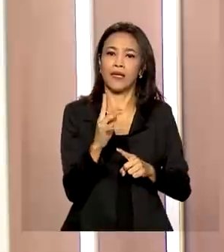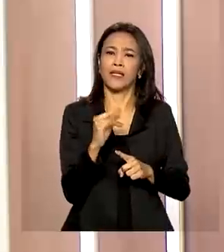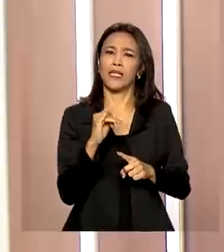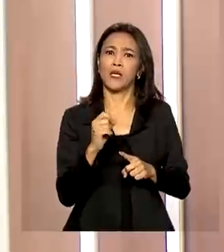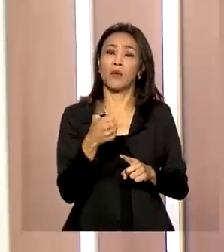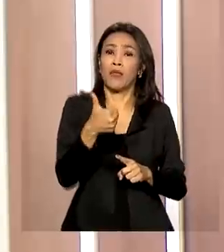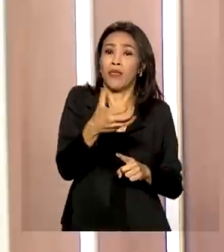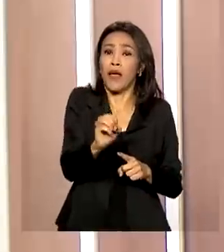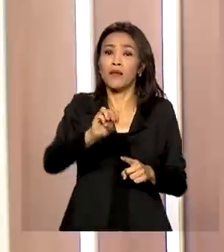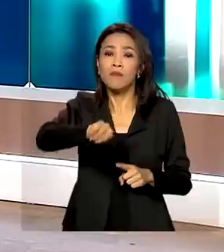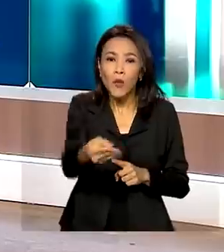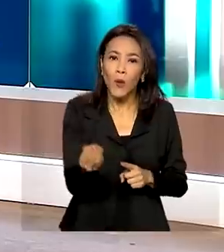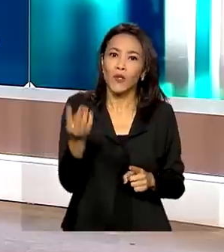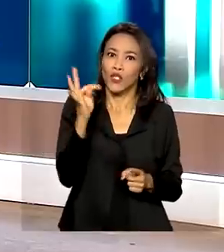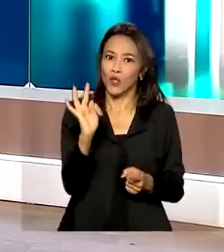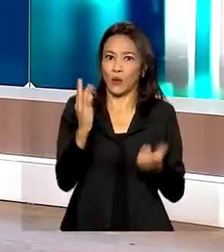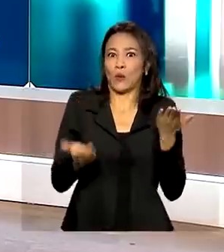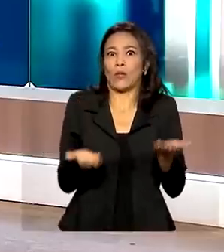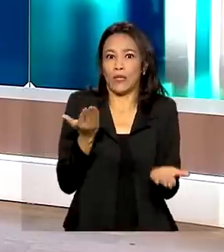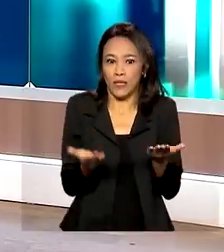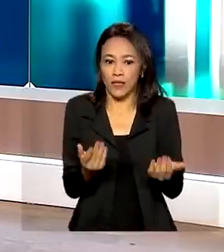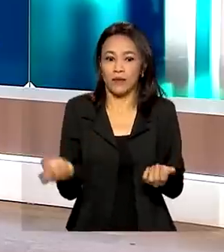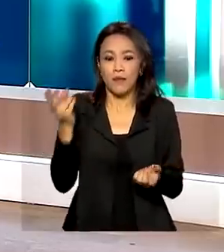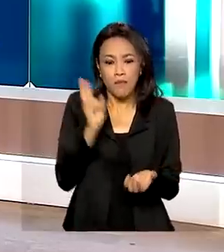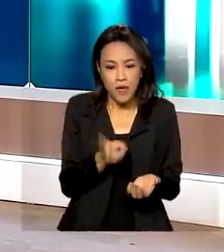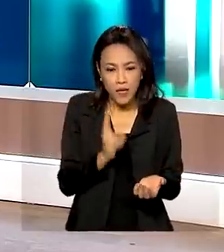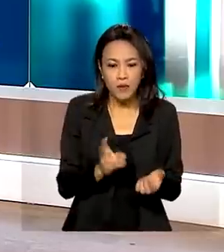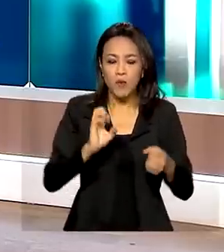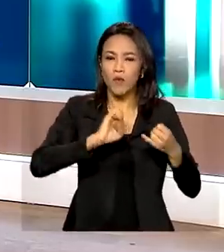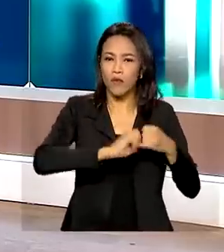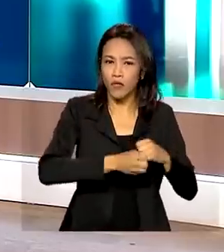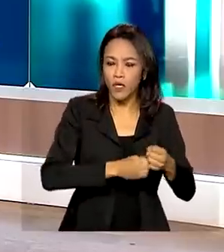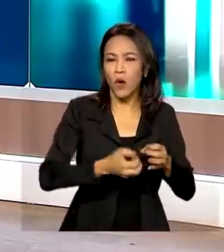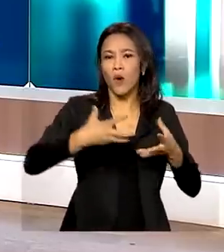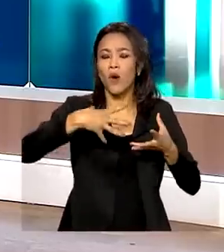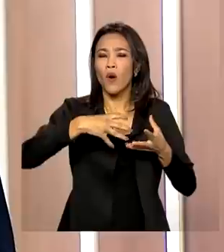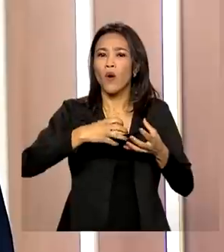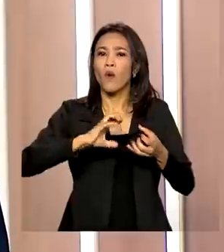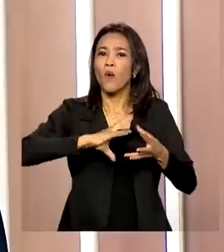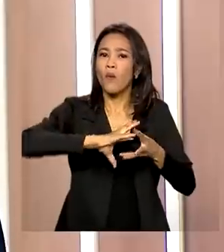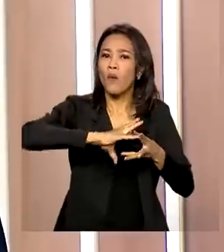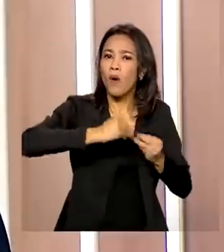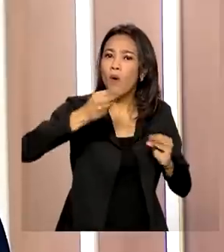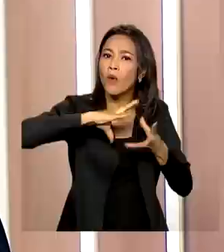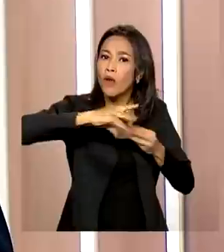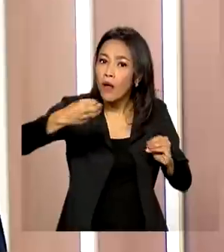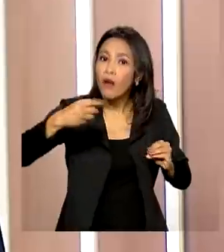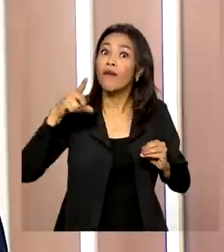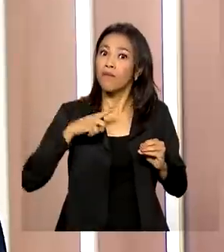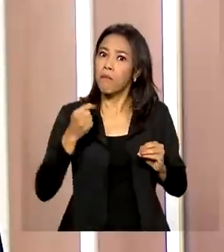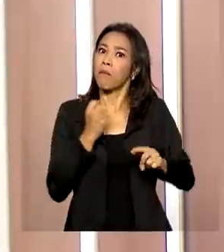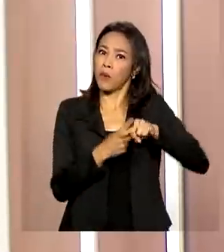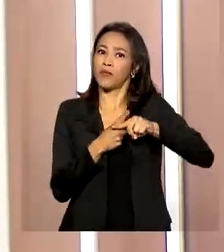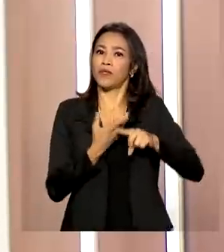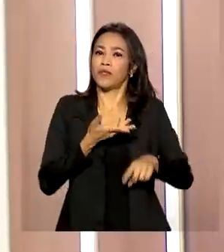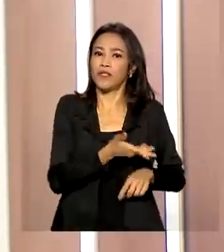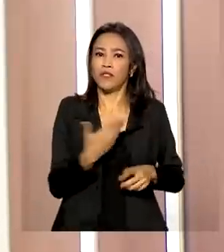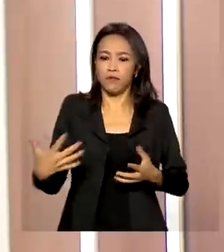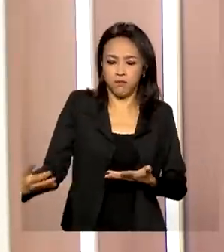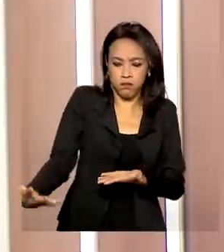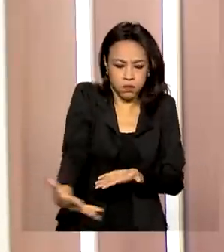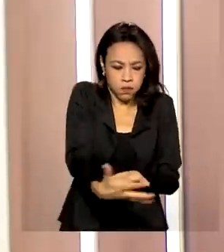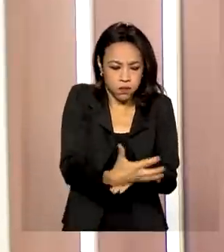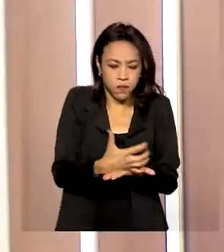10 milhões de toneladas. Da mesma forma, o feijão e o algodão também têm expectativas muito positivas para a safra